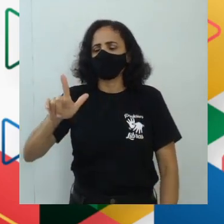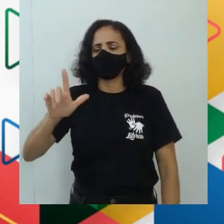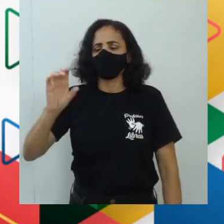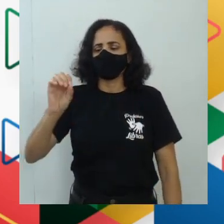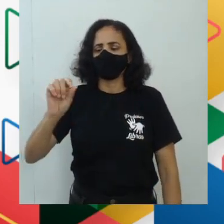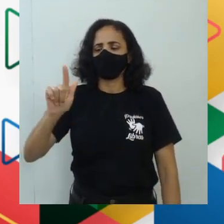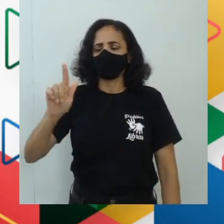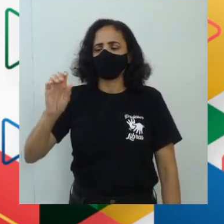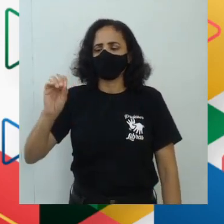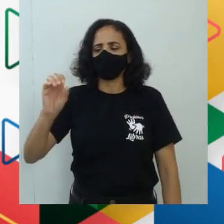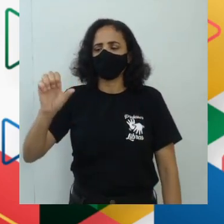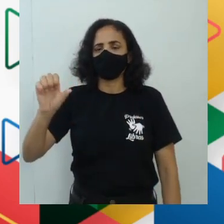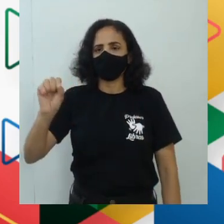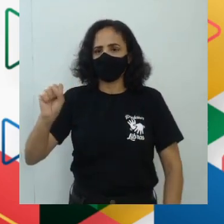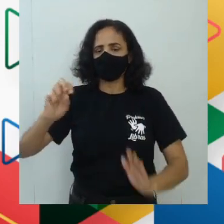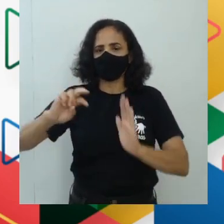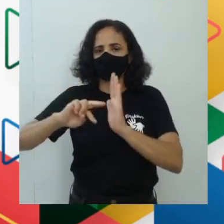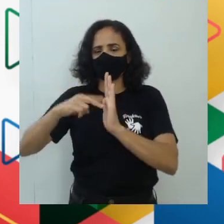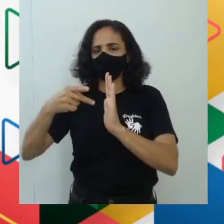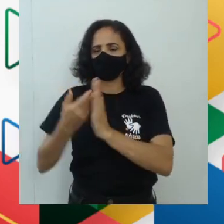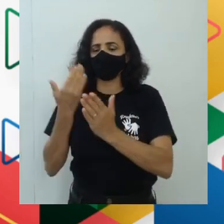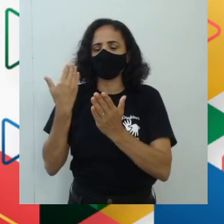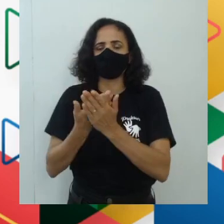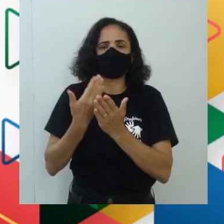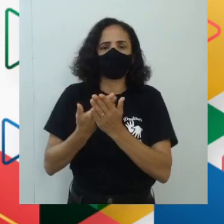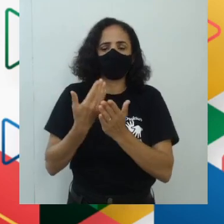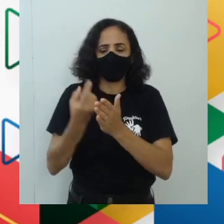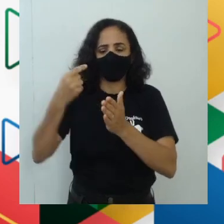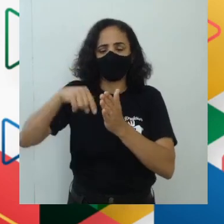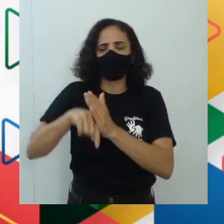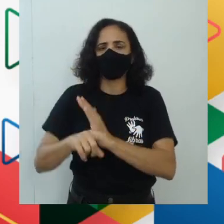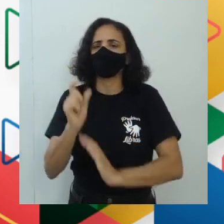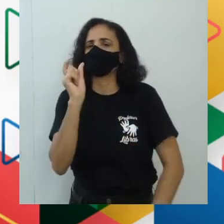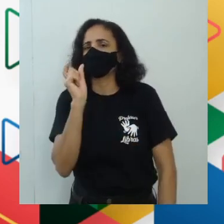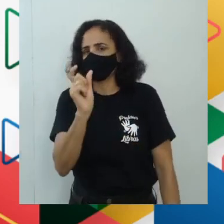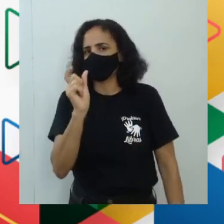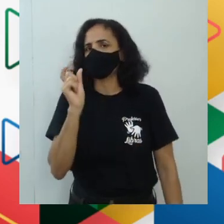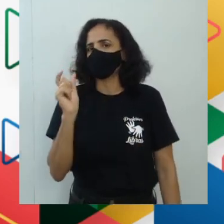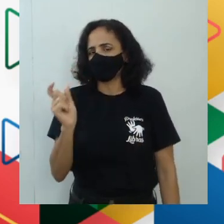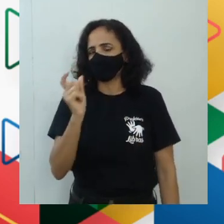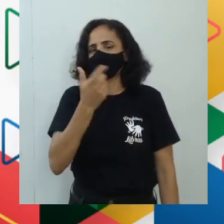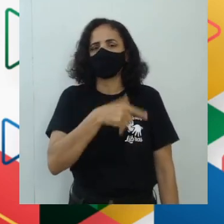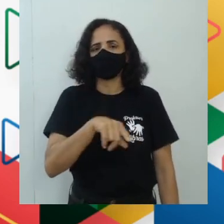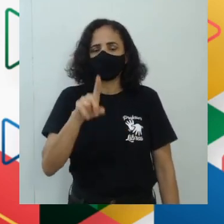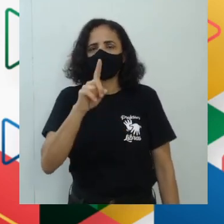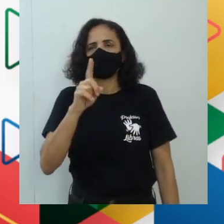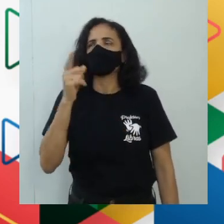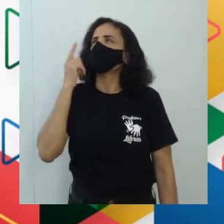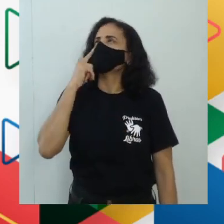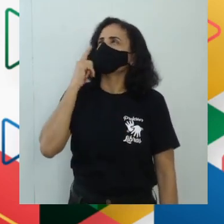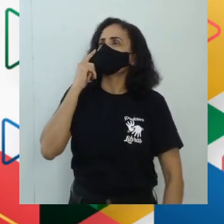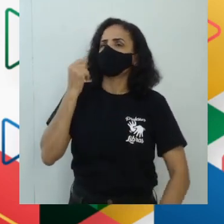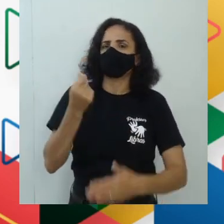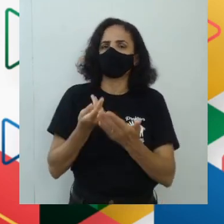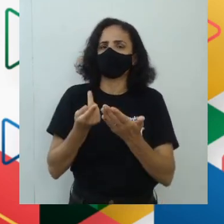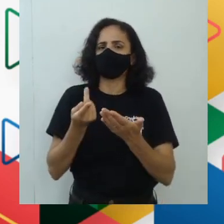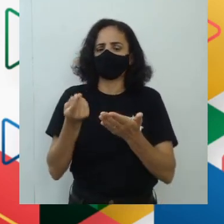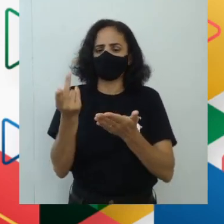é a palavra grega para estudo, palavra, etc., veja que a figura nos traz aqui